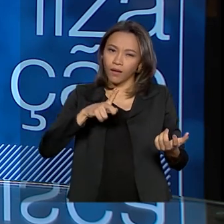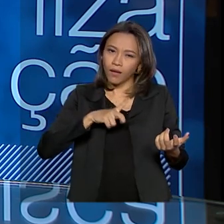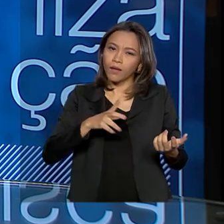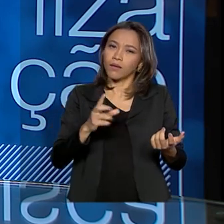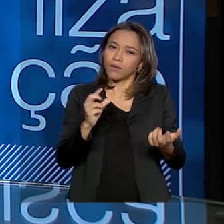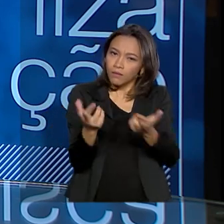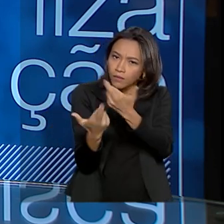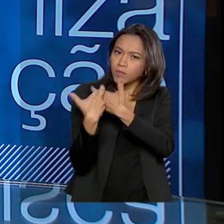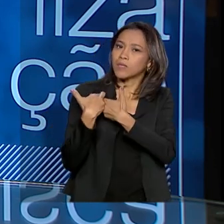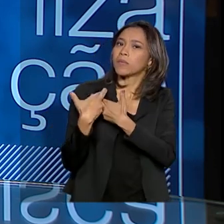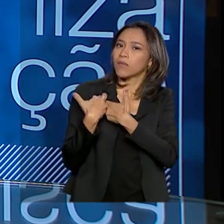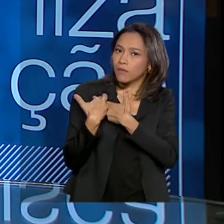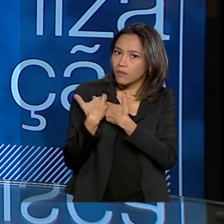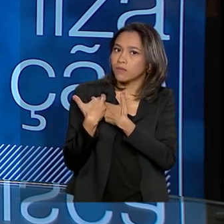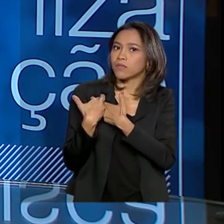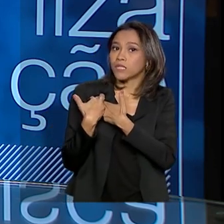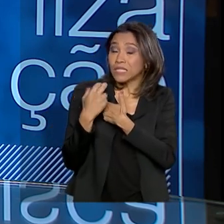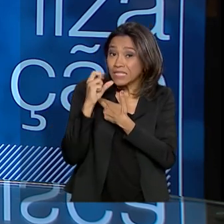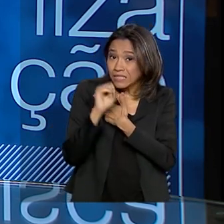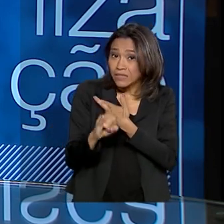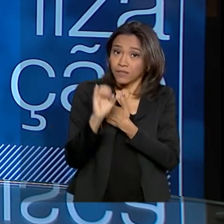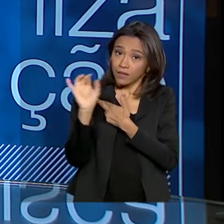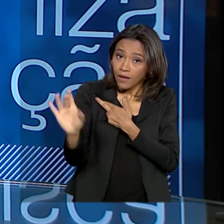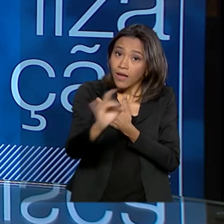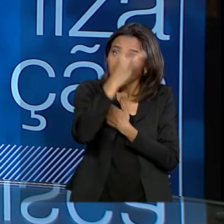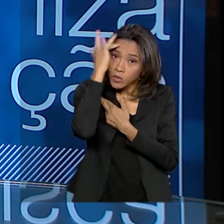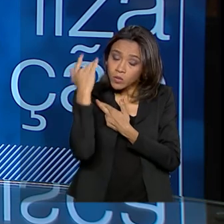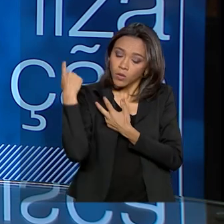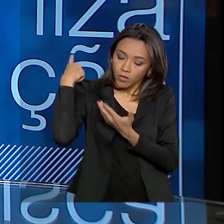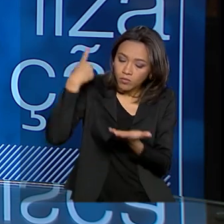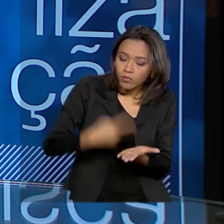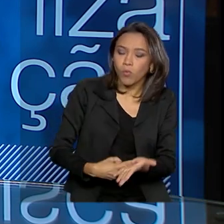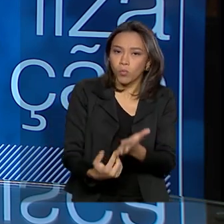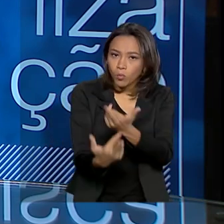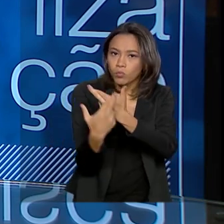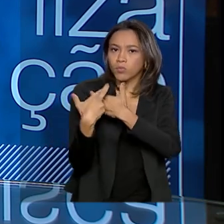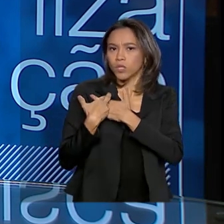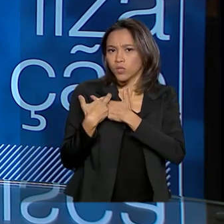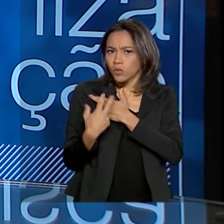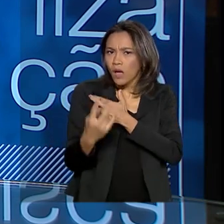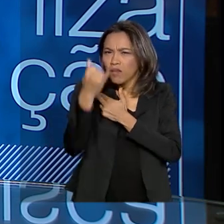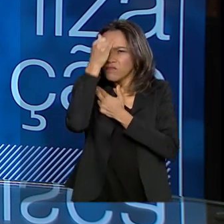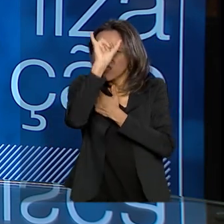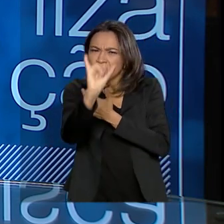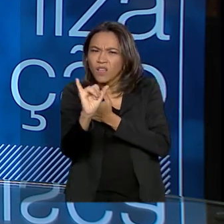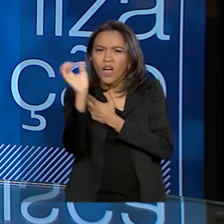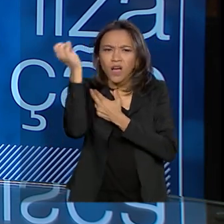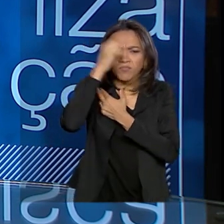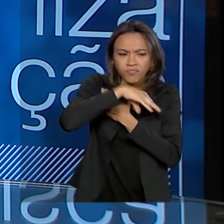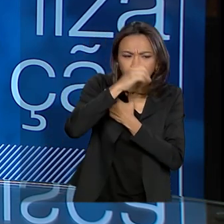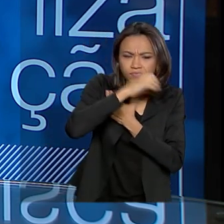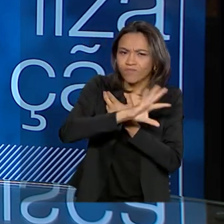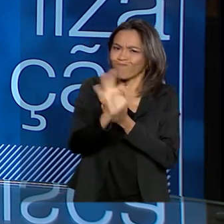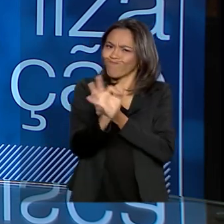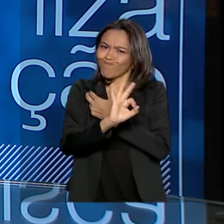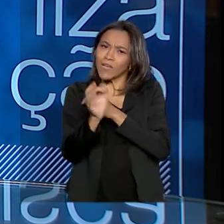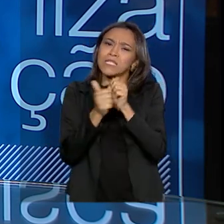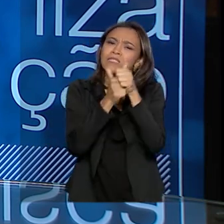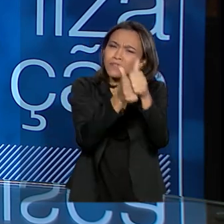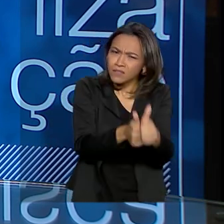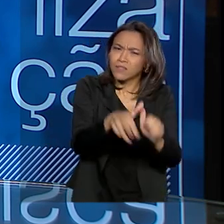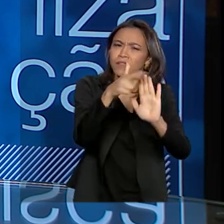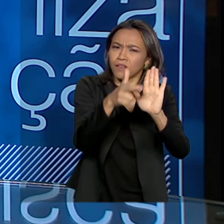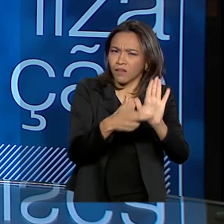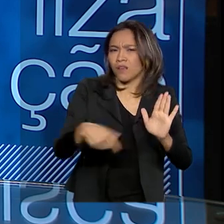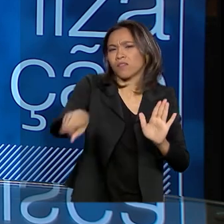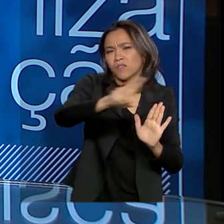responsabilidade. Na verdade, se todo mundo fizesse a sua parte, né, de forma preventiva, cumprindo as orientações, e aquilo que a gente